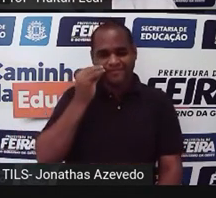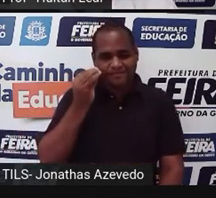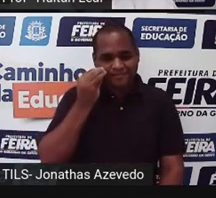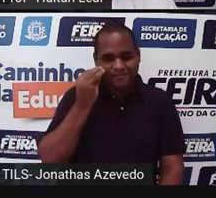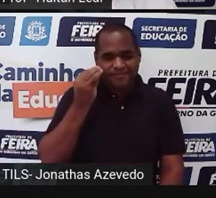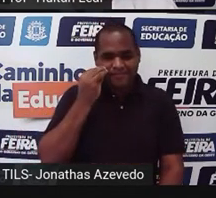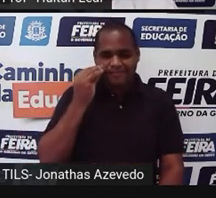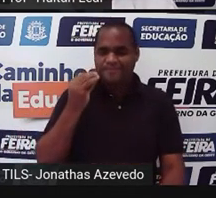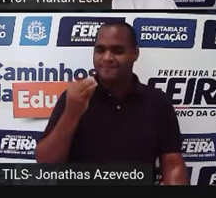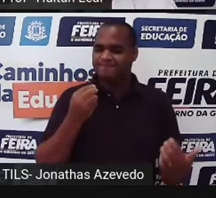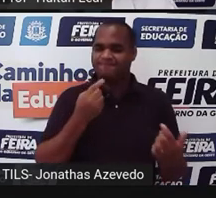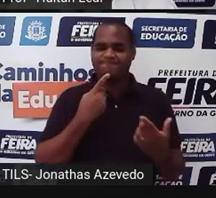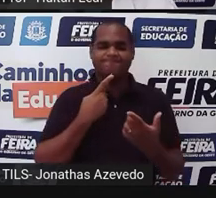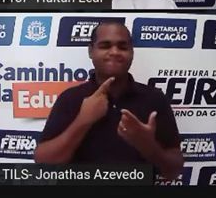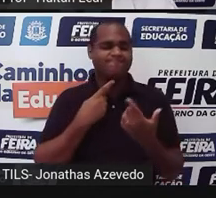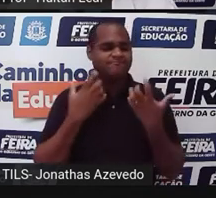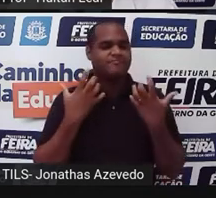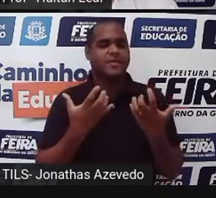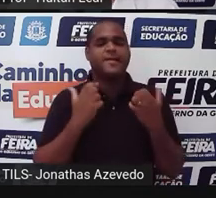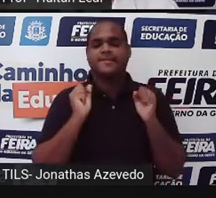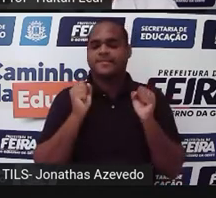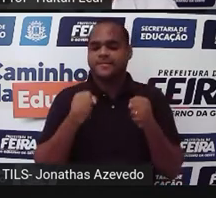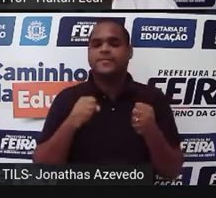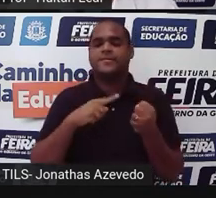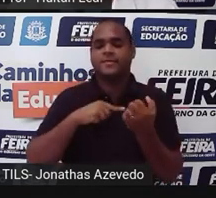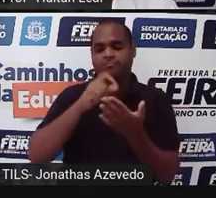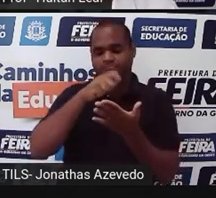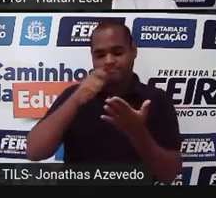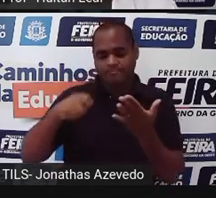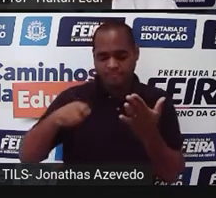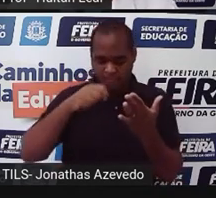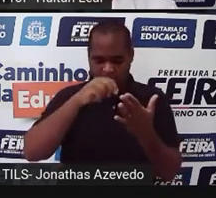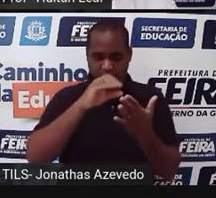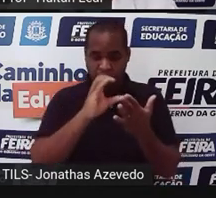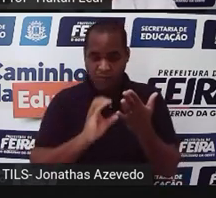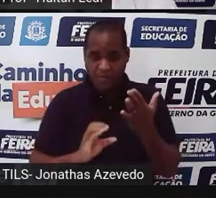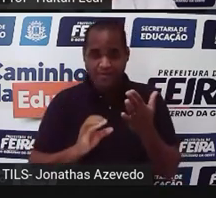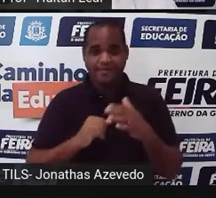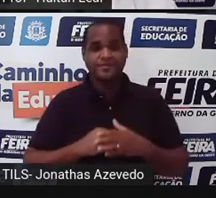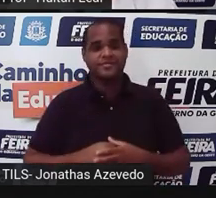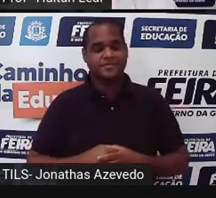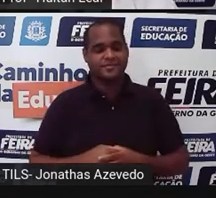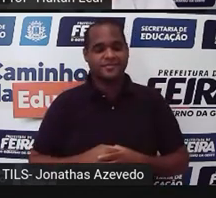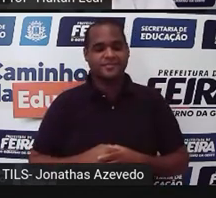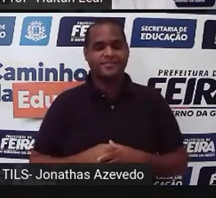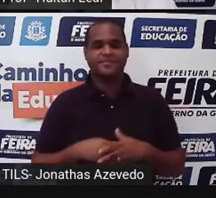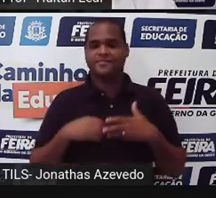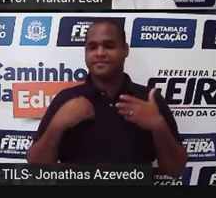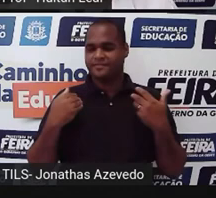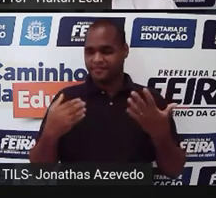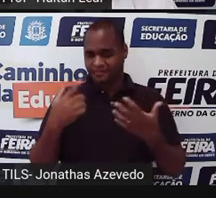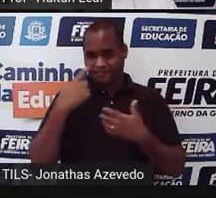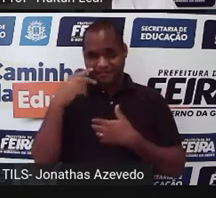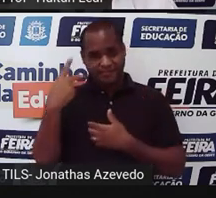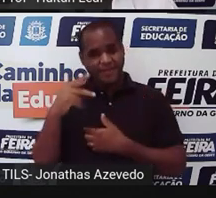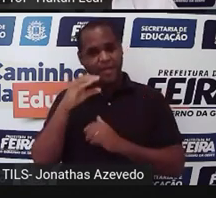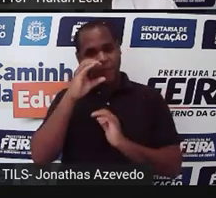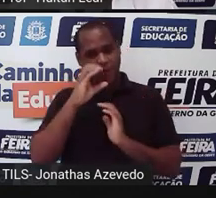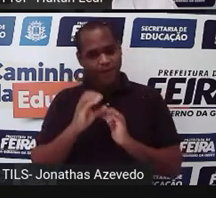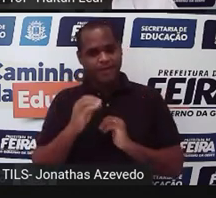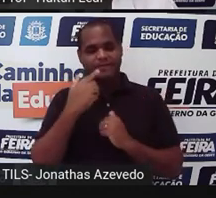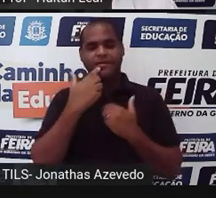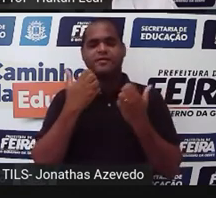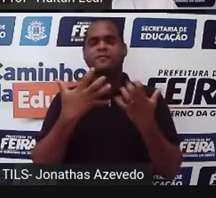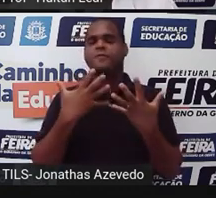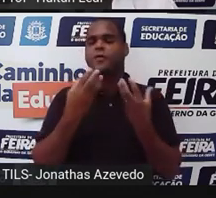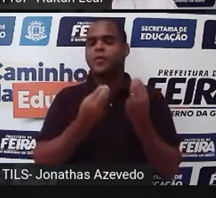arvorar, você quer caminhar pela escrita da crônica, não é? Para citar a escrita da crônica, para ser um